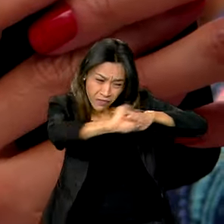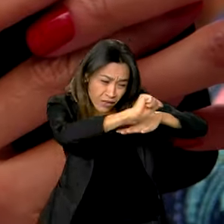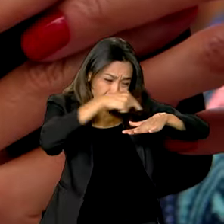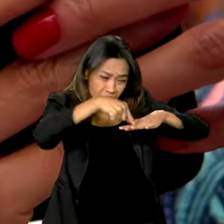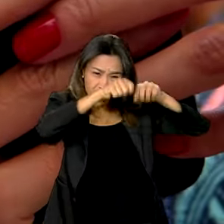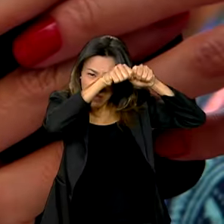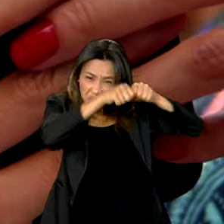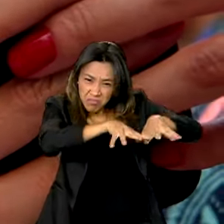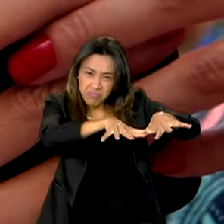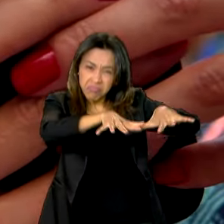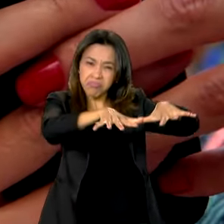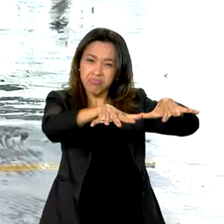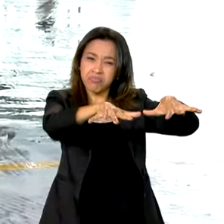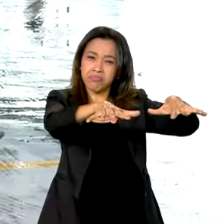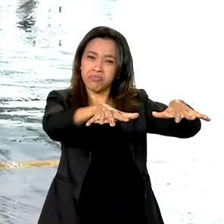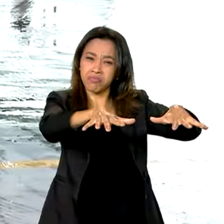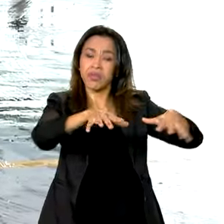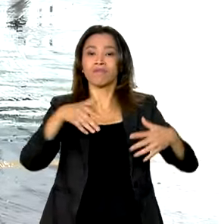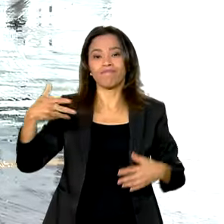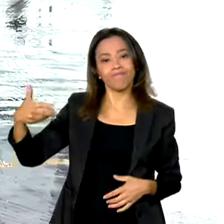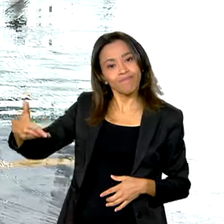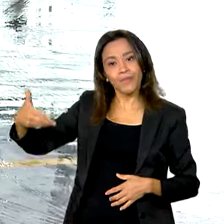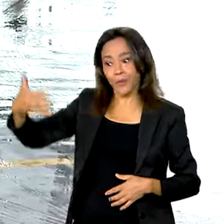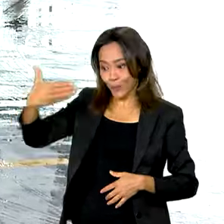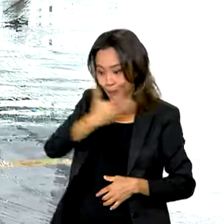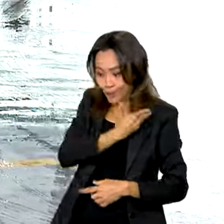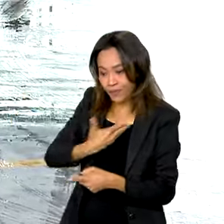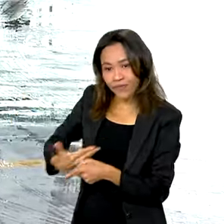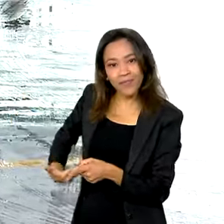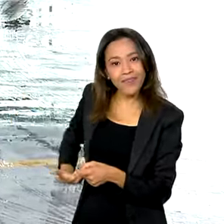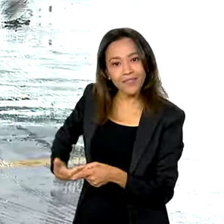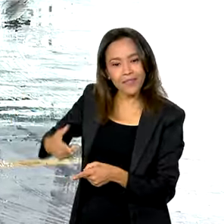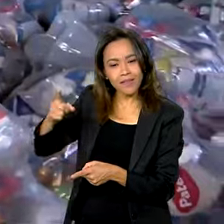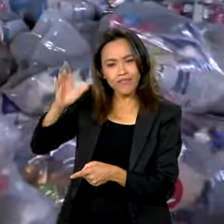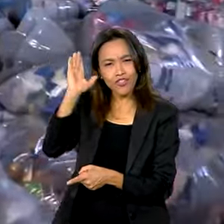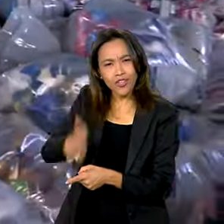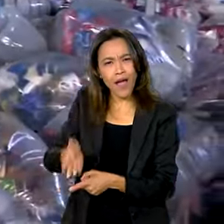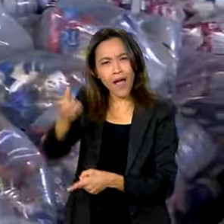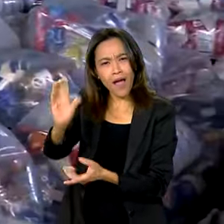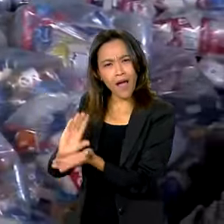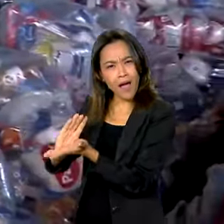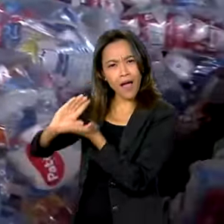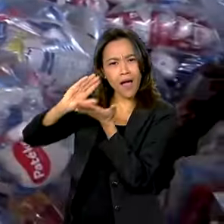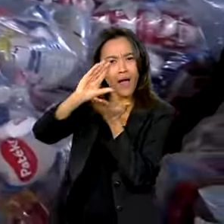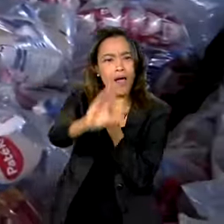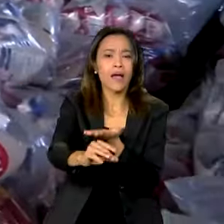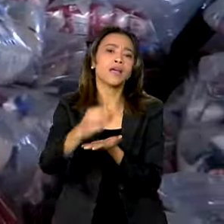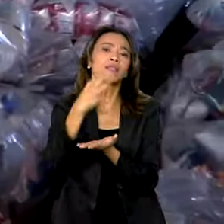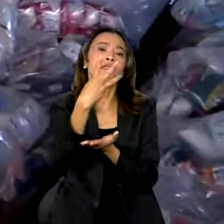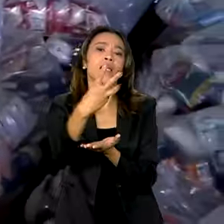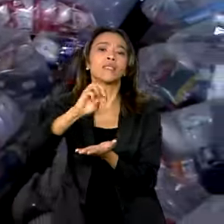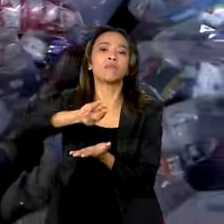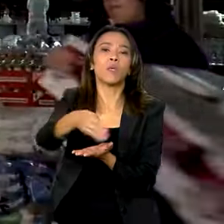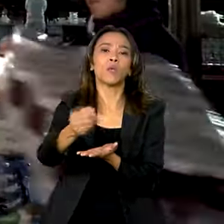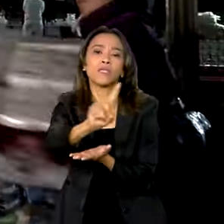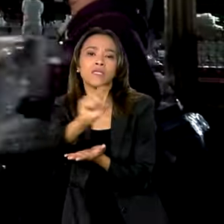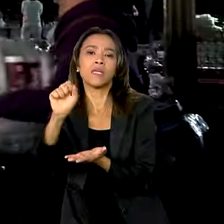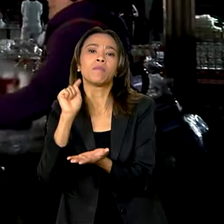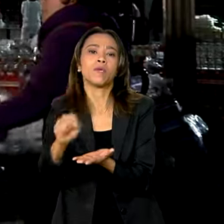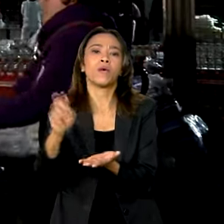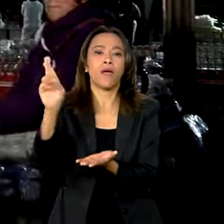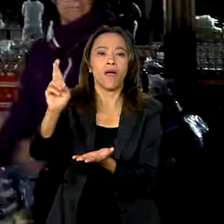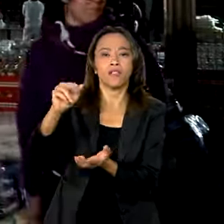sendo divulgadas por aí, o governo federal destinou mais de R$,1 milhões em